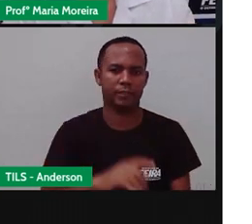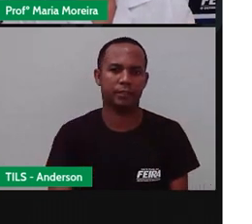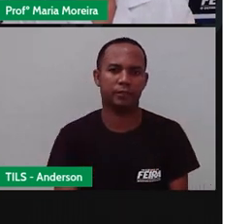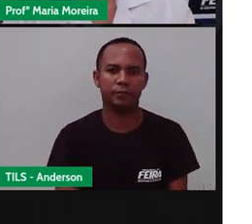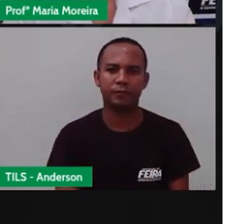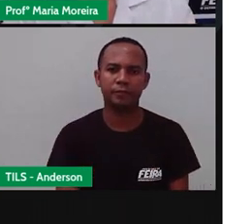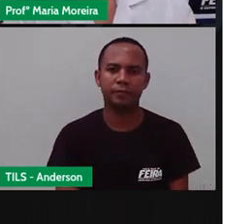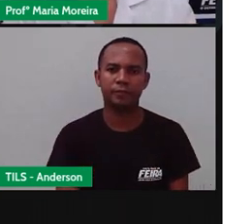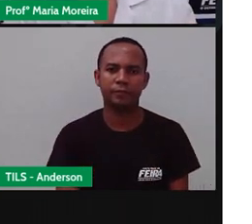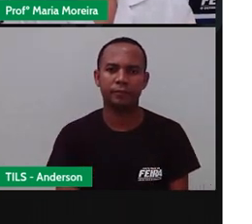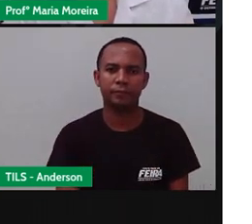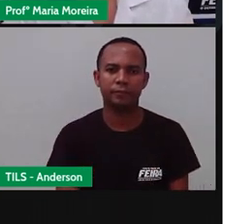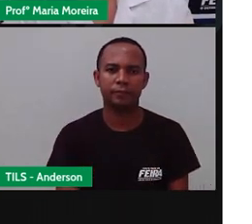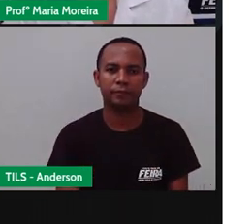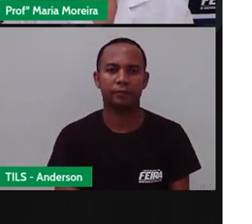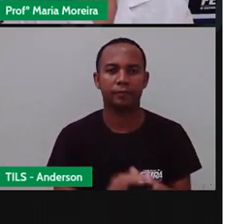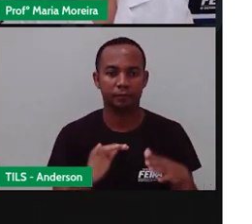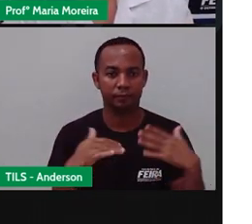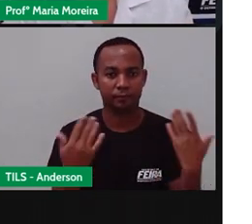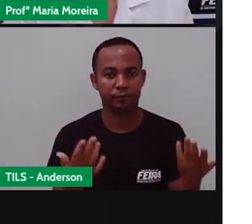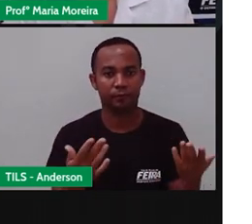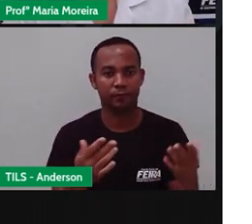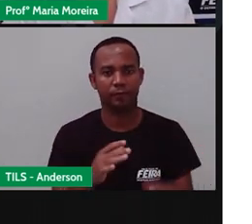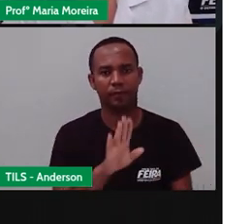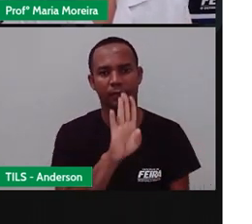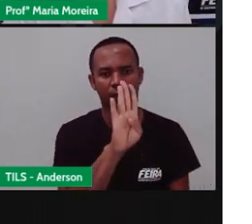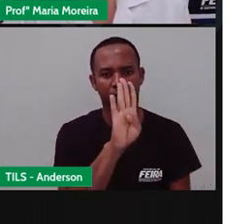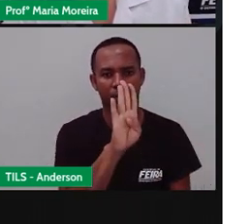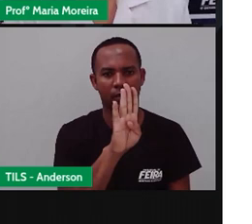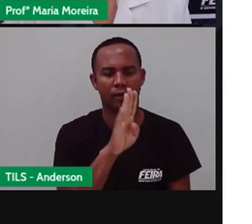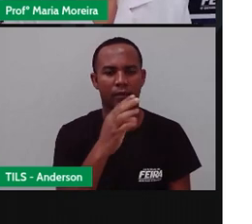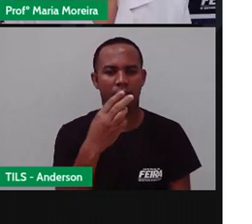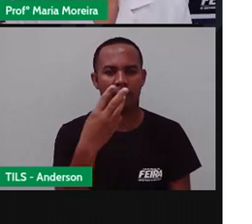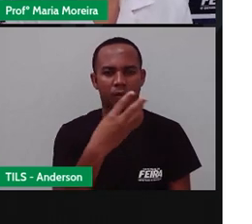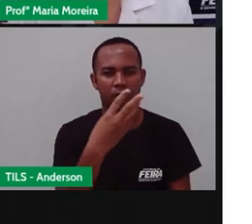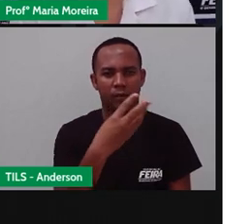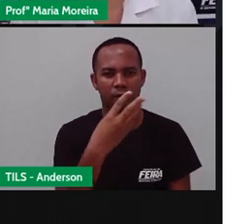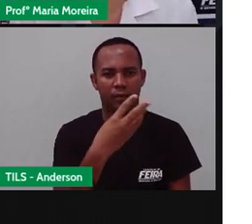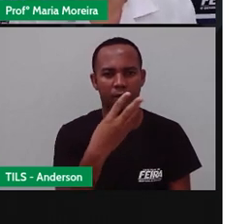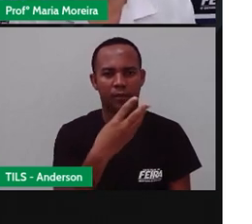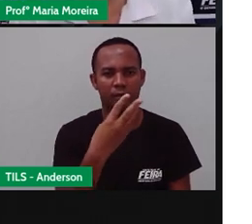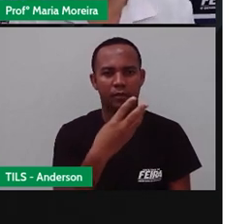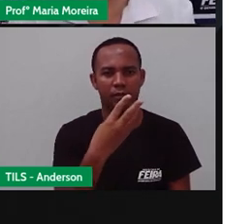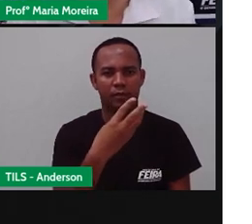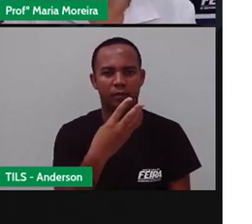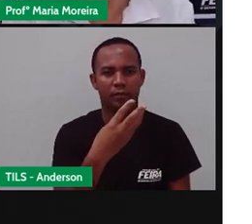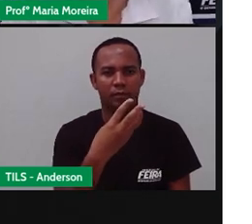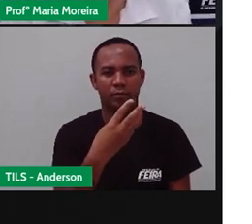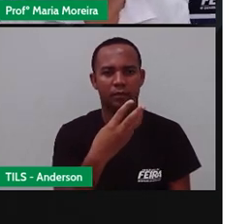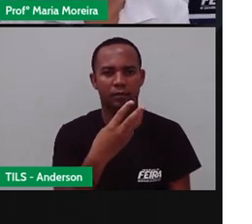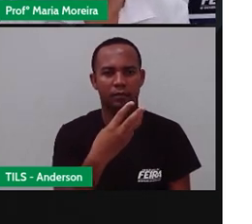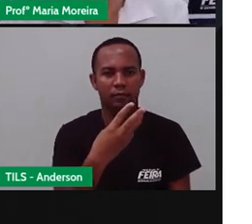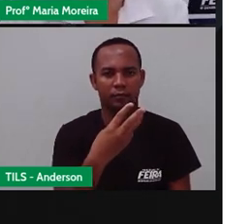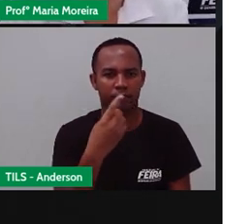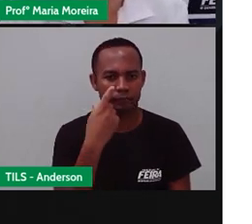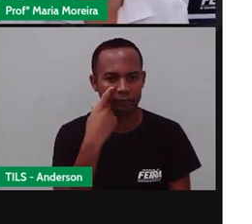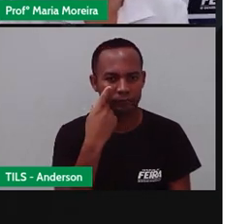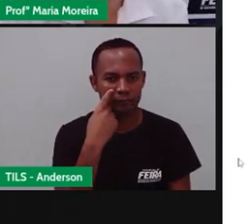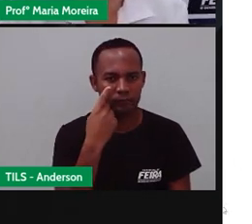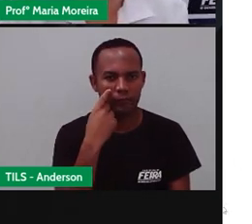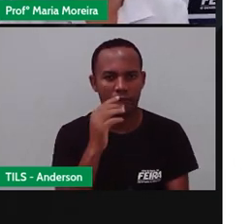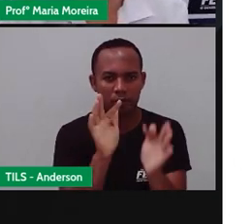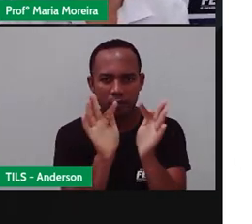Maiúscula. Bom, letra B aí. Três substantivos comuns. E aí, vou até voltar aqui o